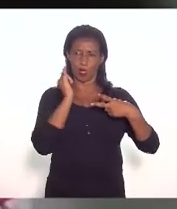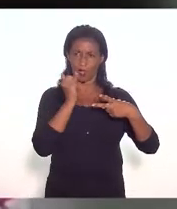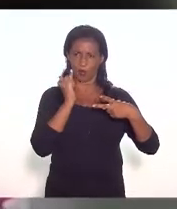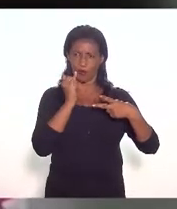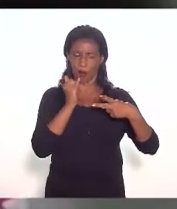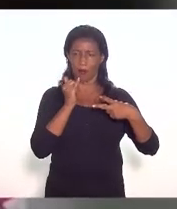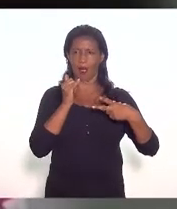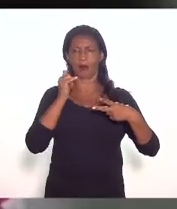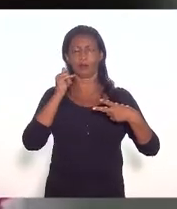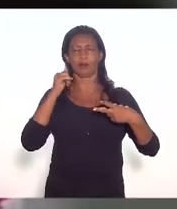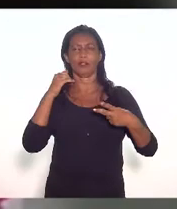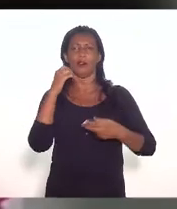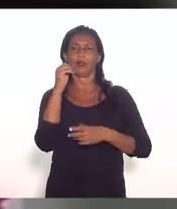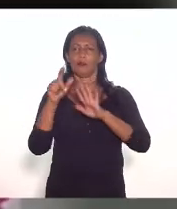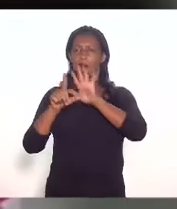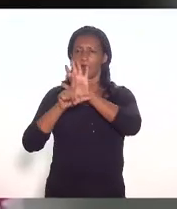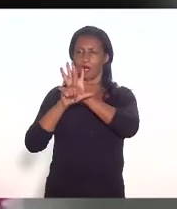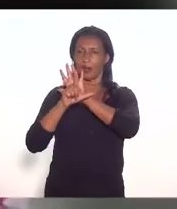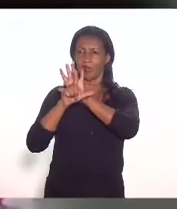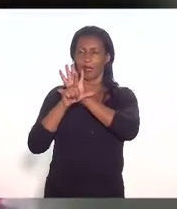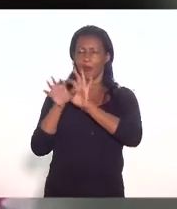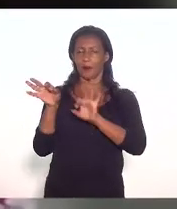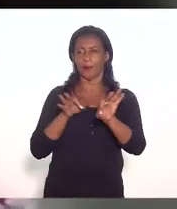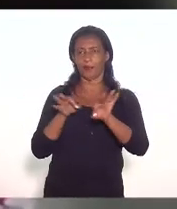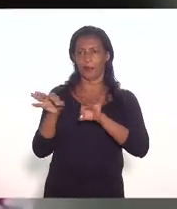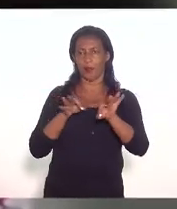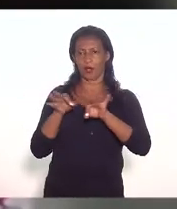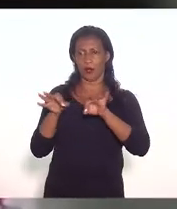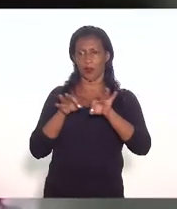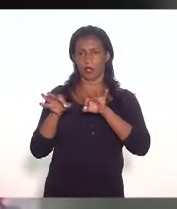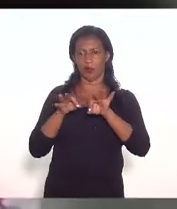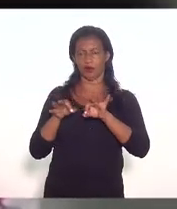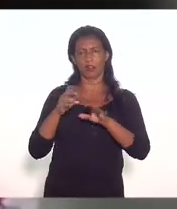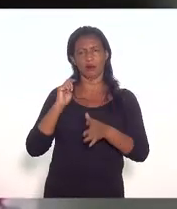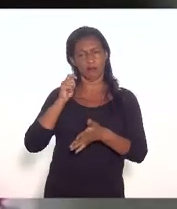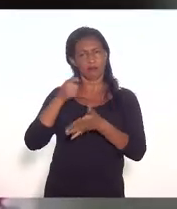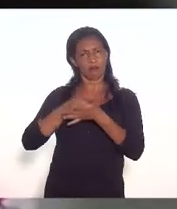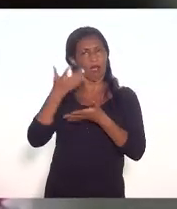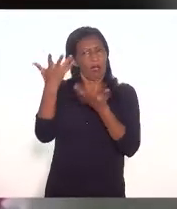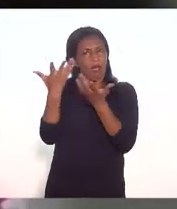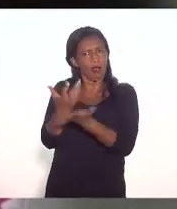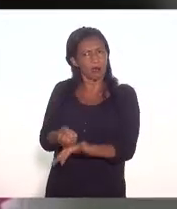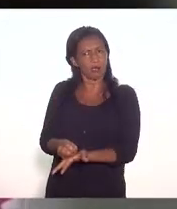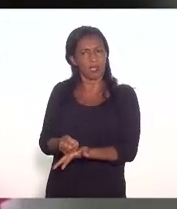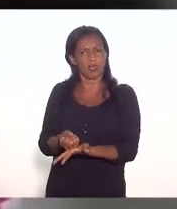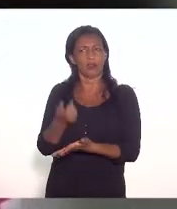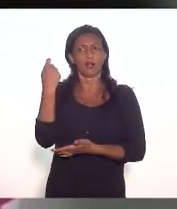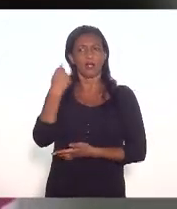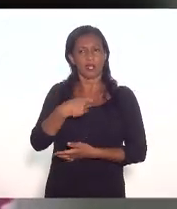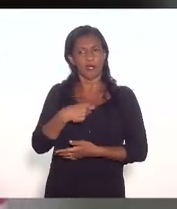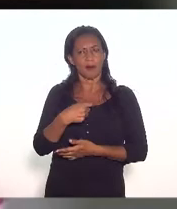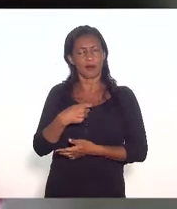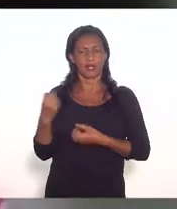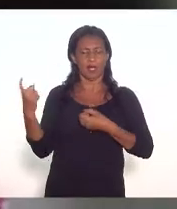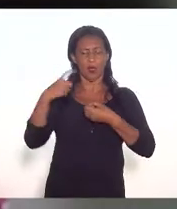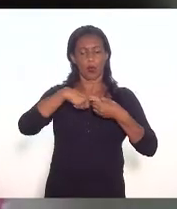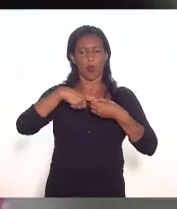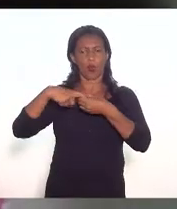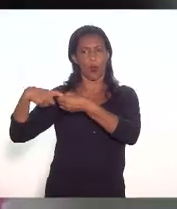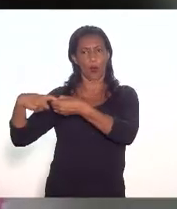Priscila o projeto de lei para que seja válido ele tem que ater ao que está no convênio